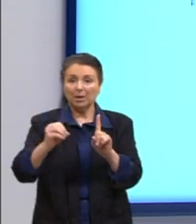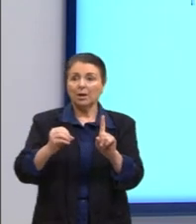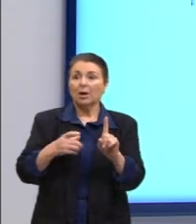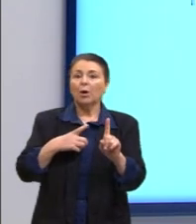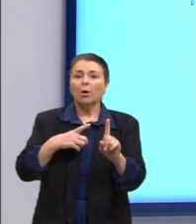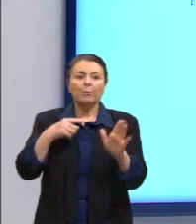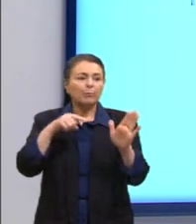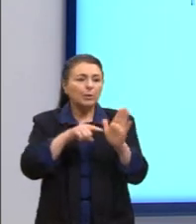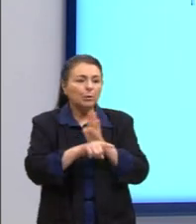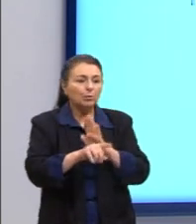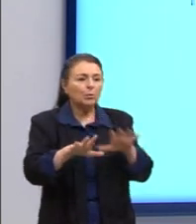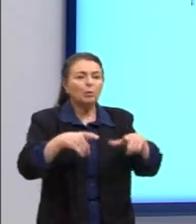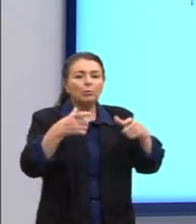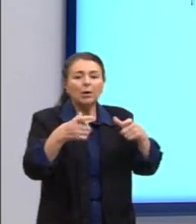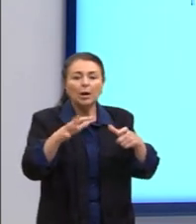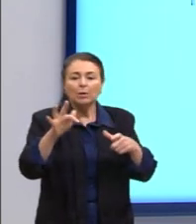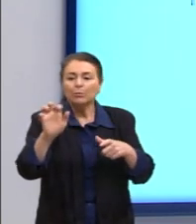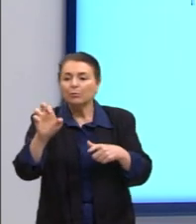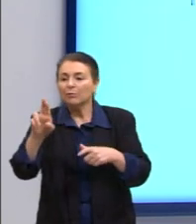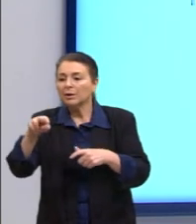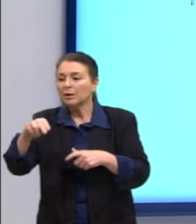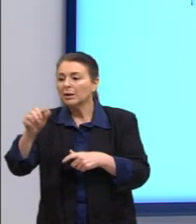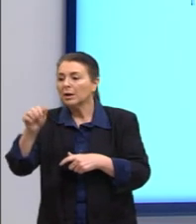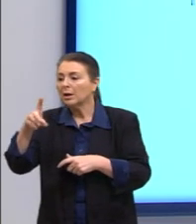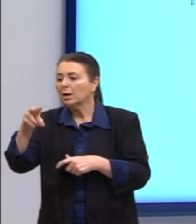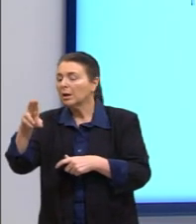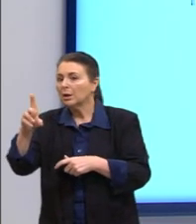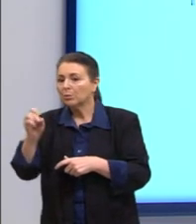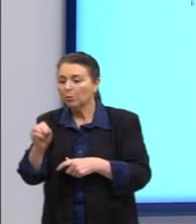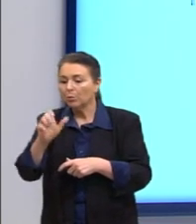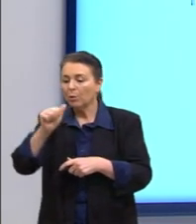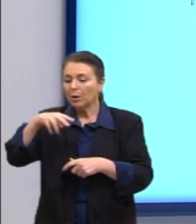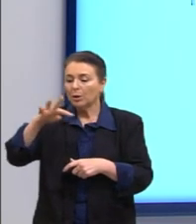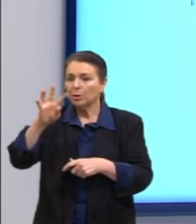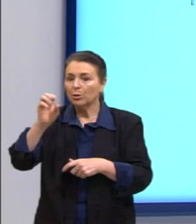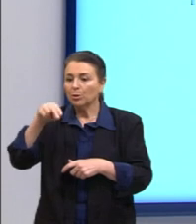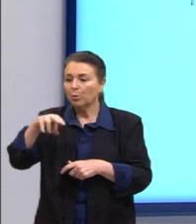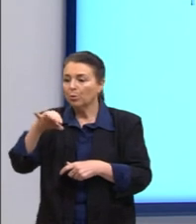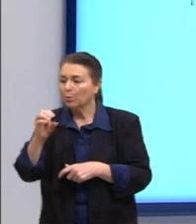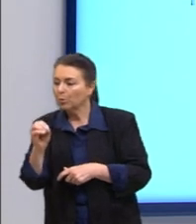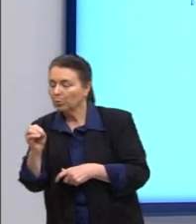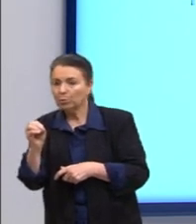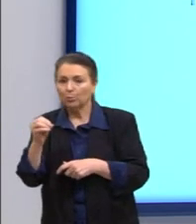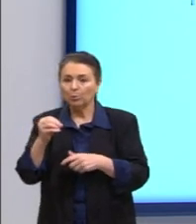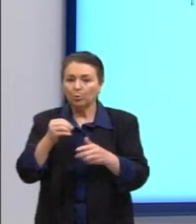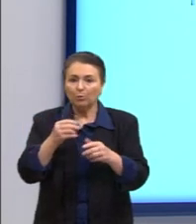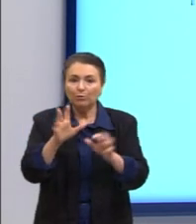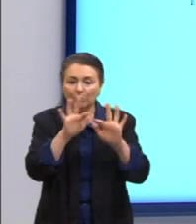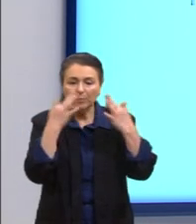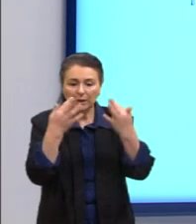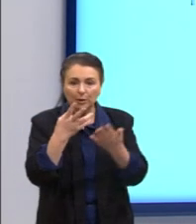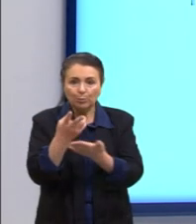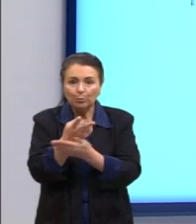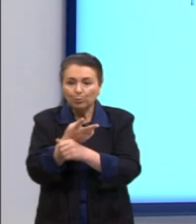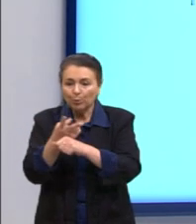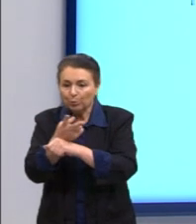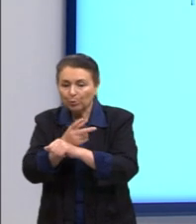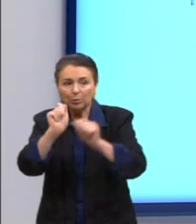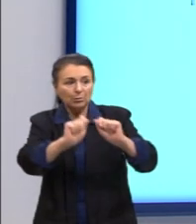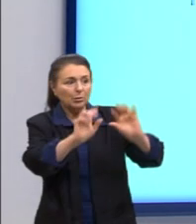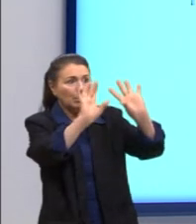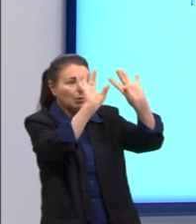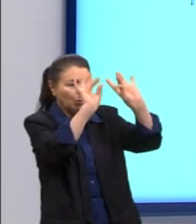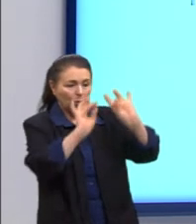Fernando, desaparecido, família de Antônio Marcos. Aqui, um outro desaparecido desde 1970.